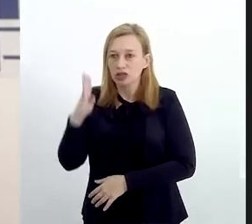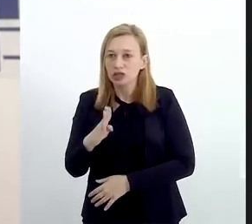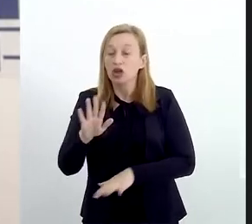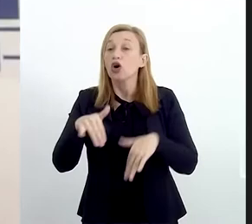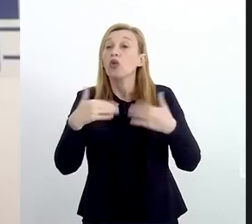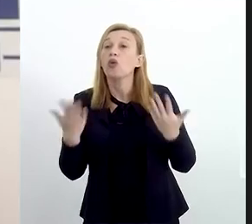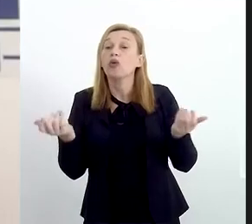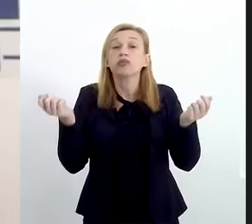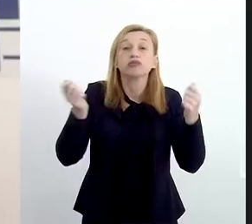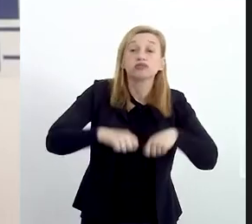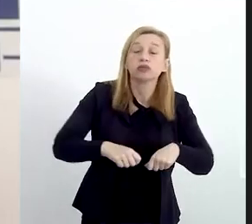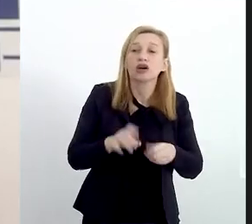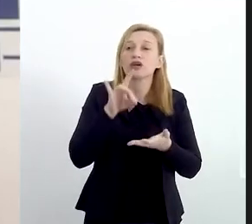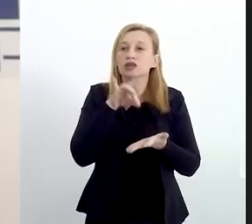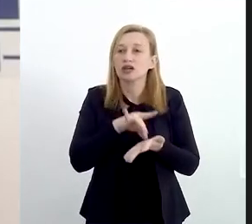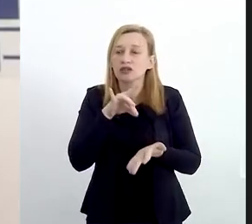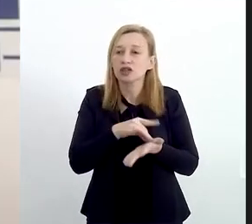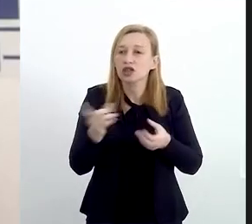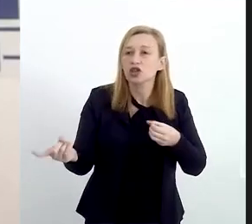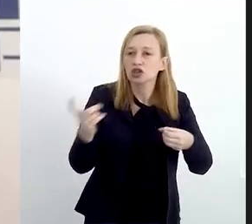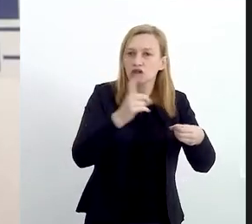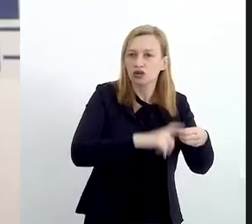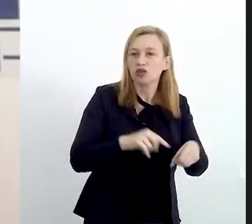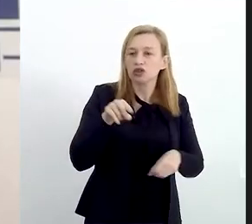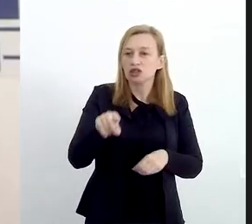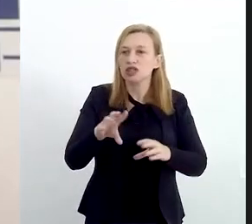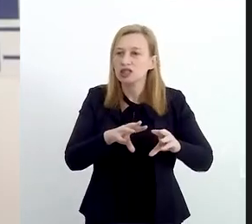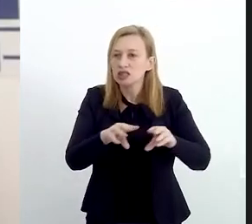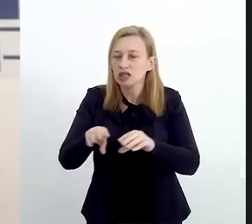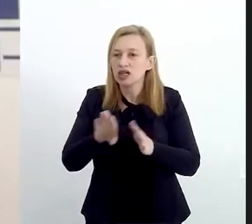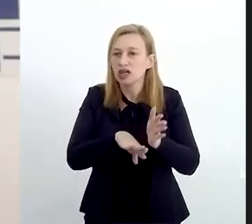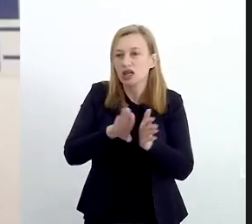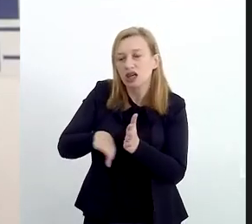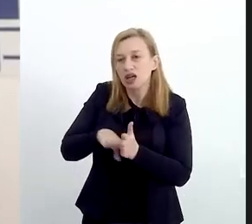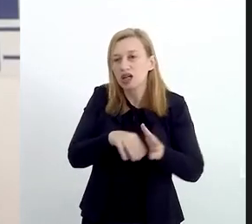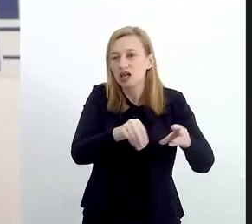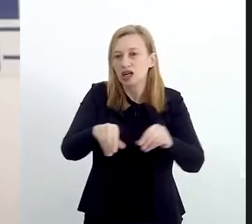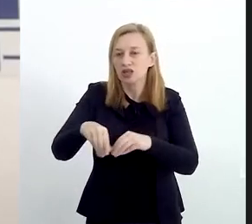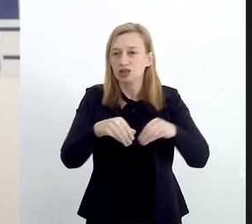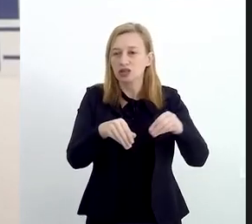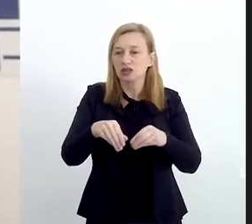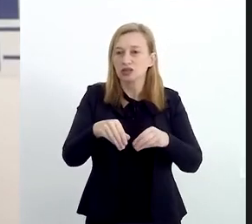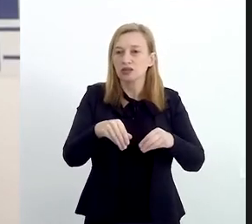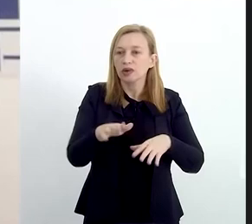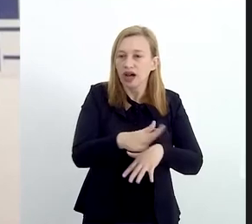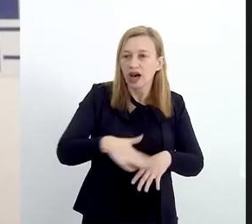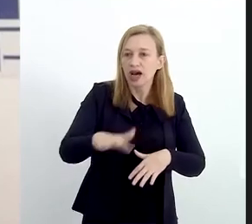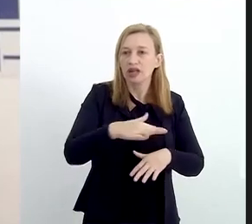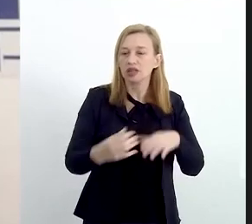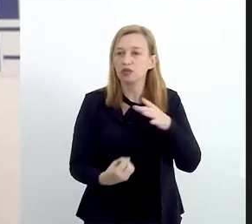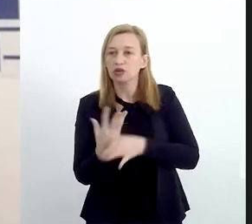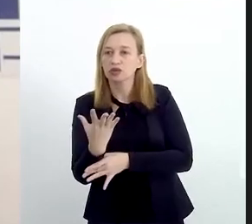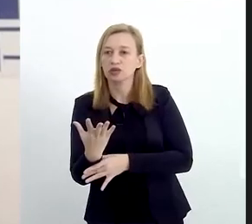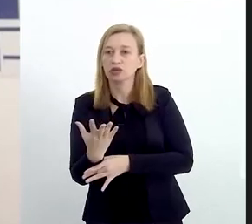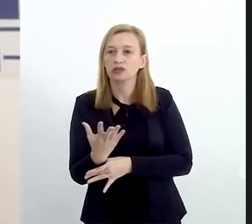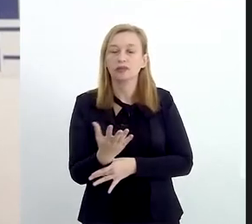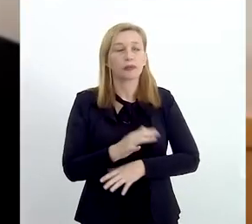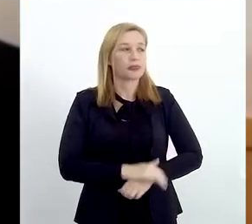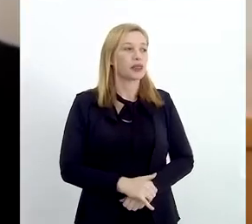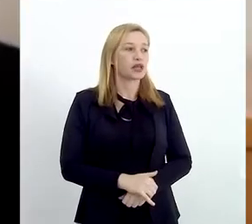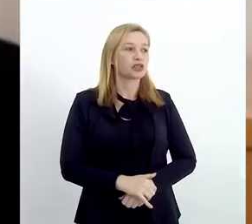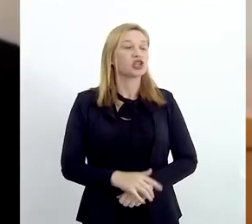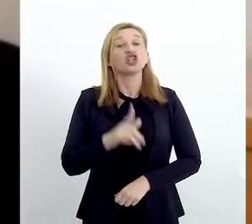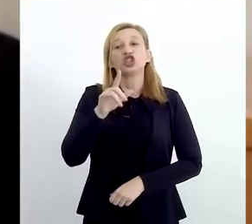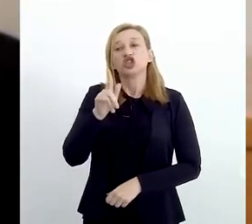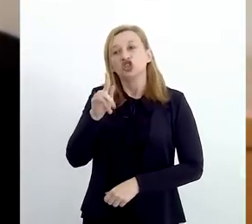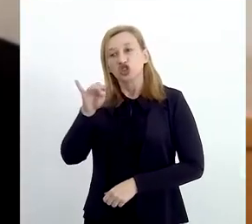Brasil. E qual o potencial, na verdade, de retorno desses resíduos para a cadeia produtiva? Temos sim,